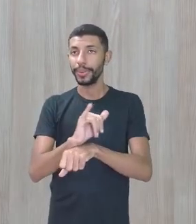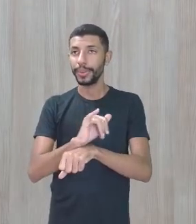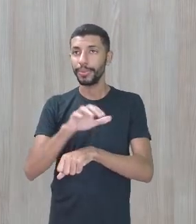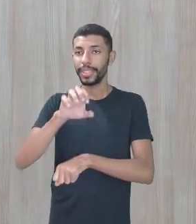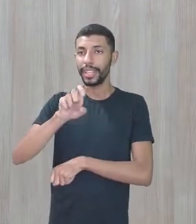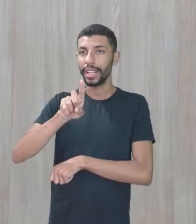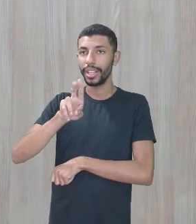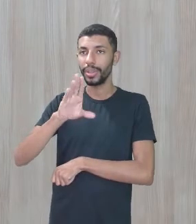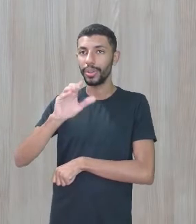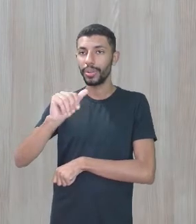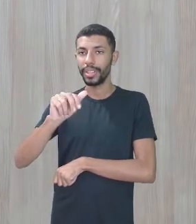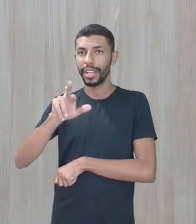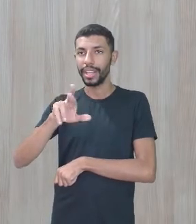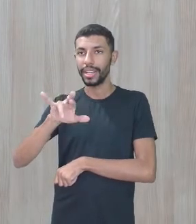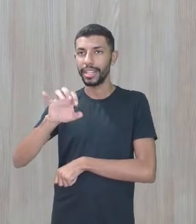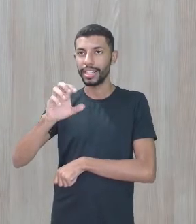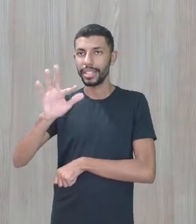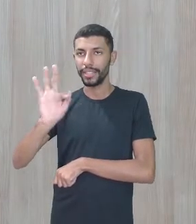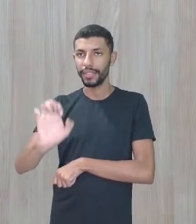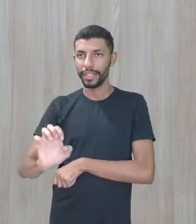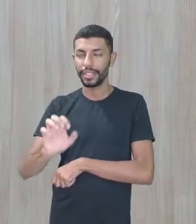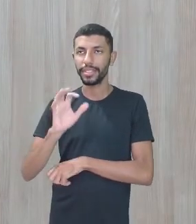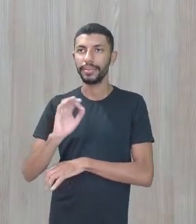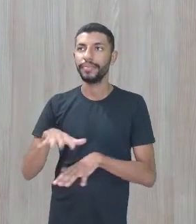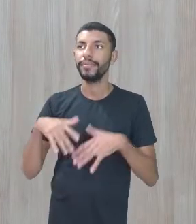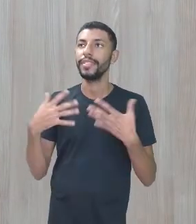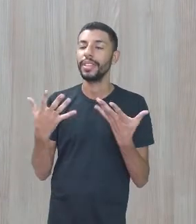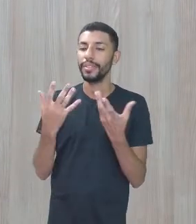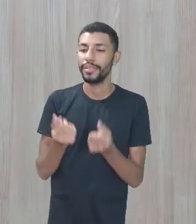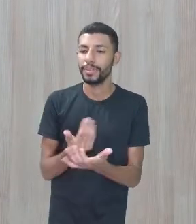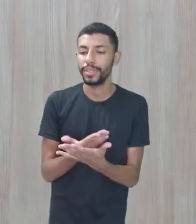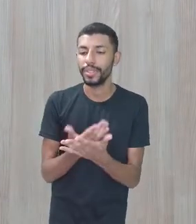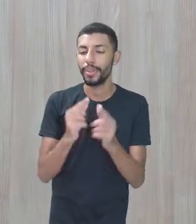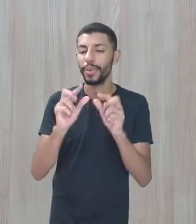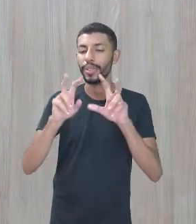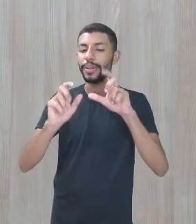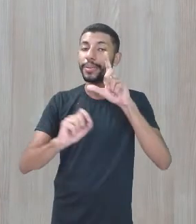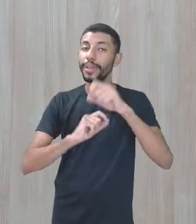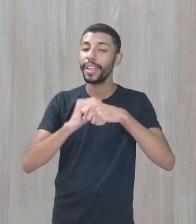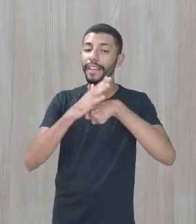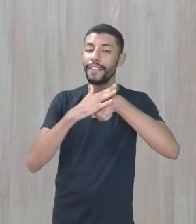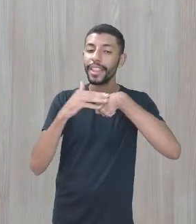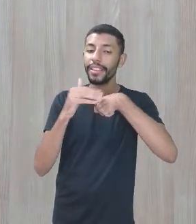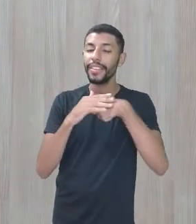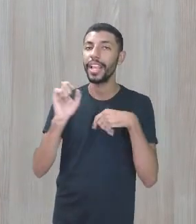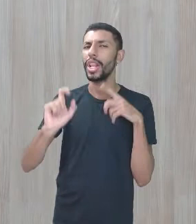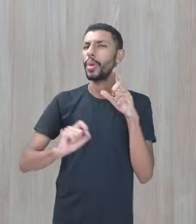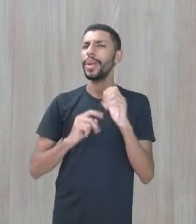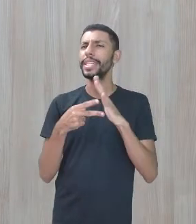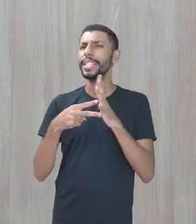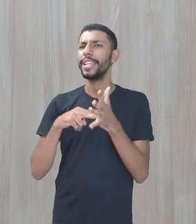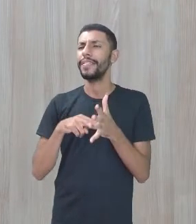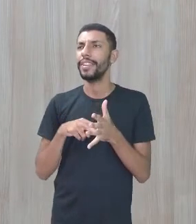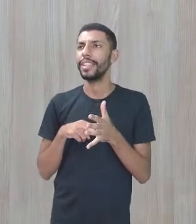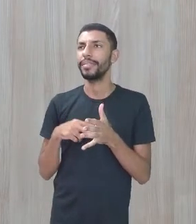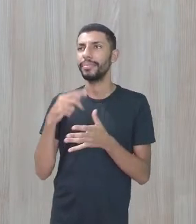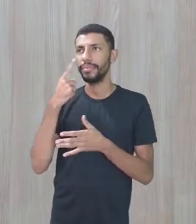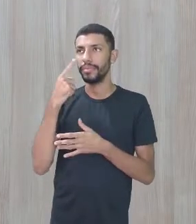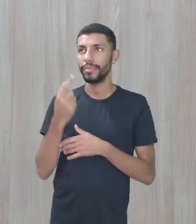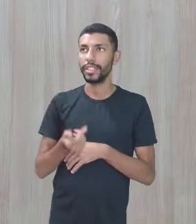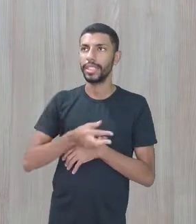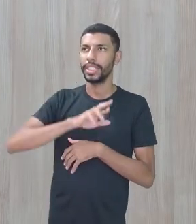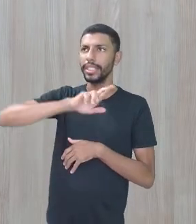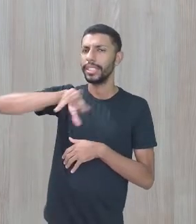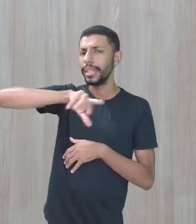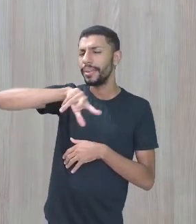sobre afetividade. Falamos nos outros momentos. O que é afetividade? Eu coloquei que